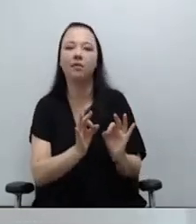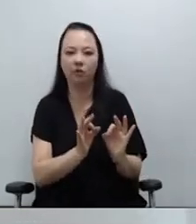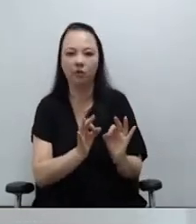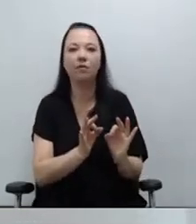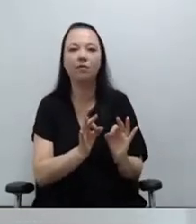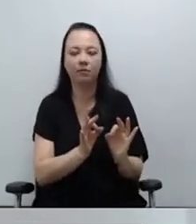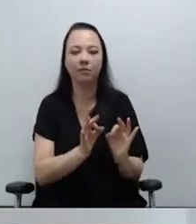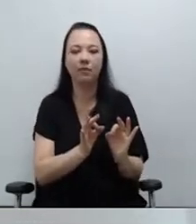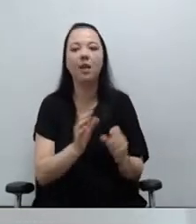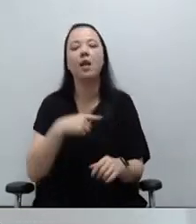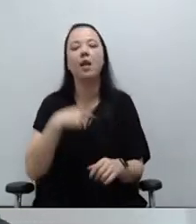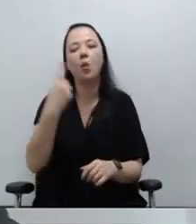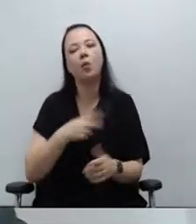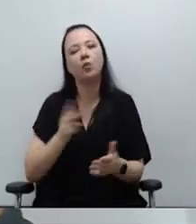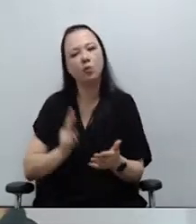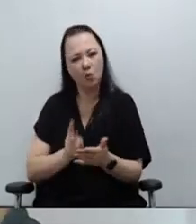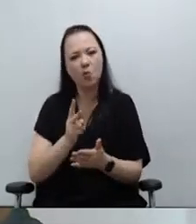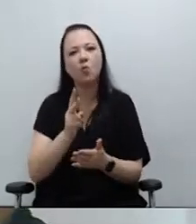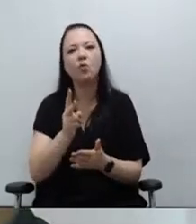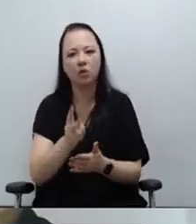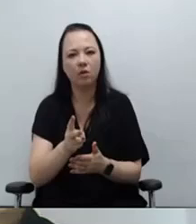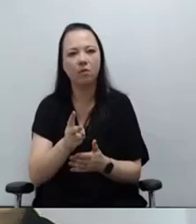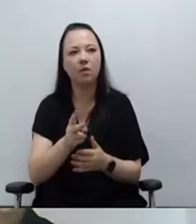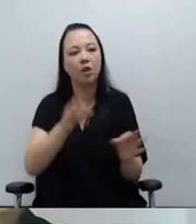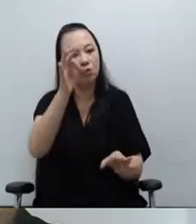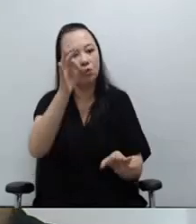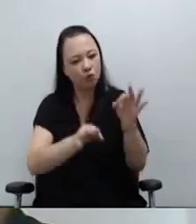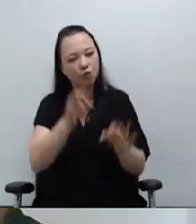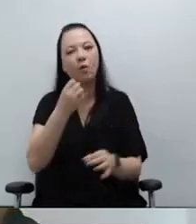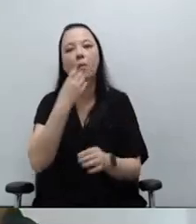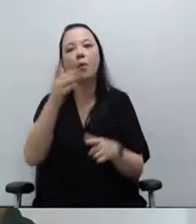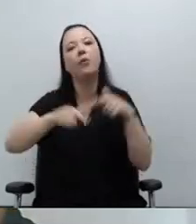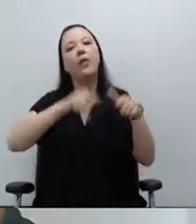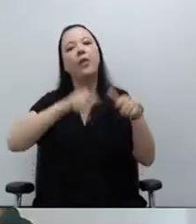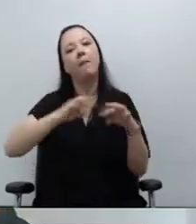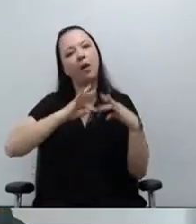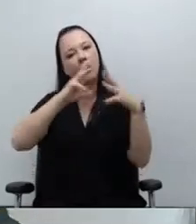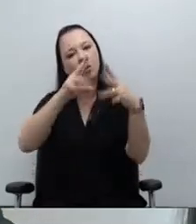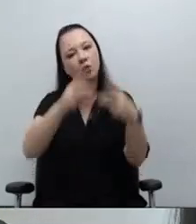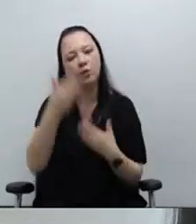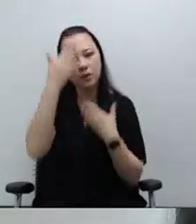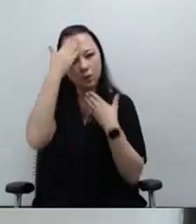na efetiva garantia de acesso à justiça. Bom trabalho a todas e todas. Obrigada.